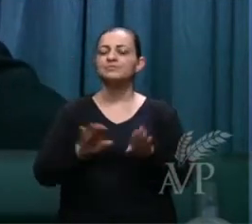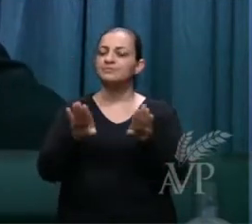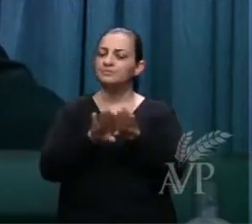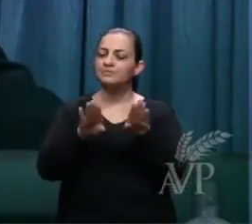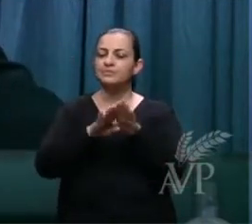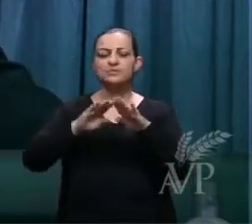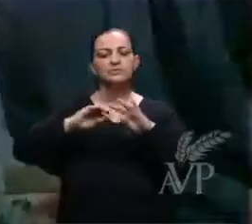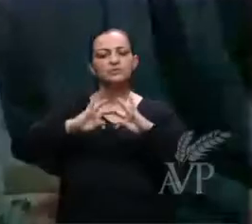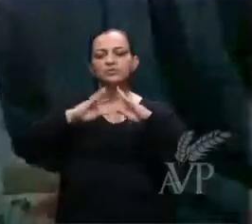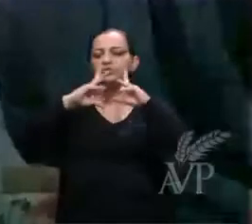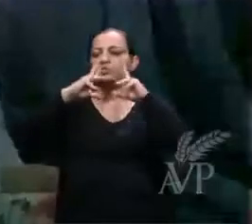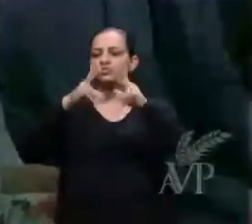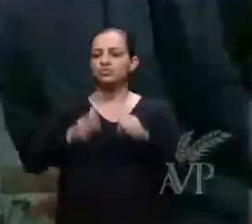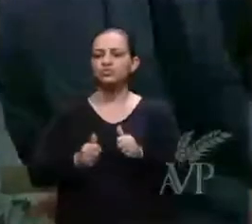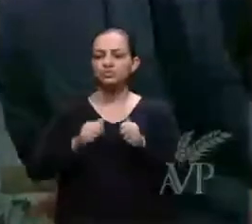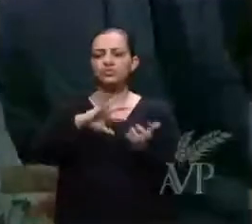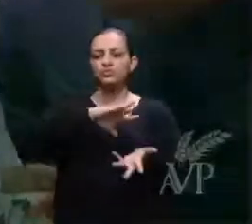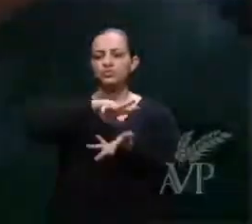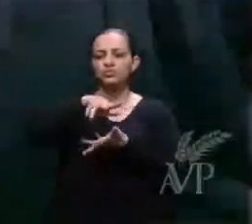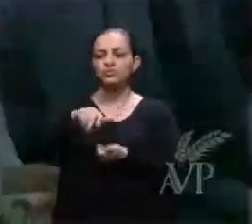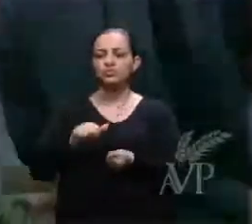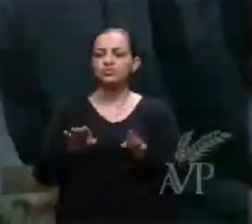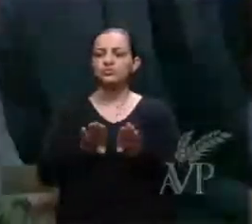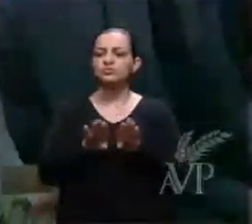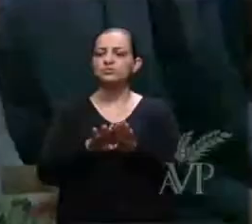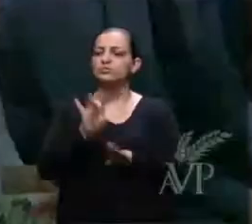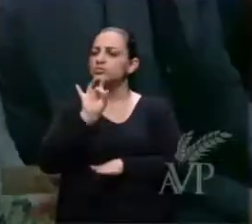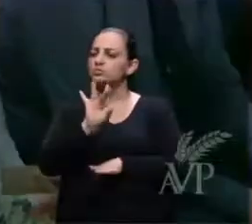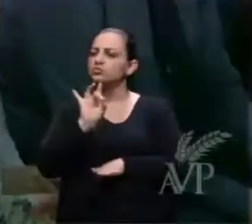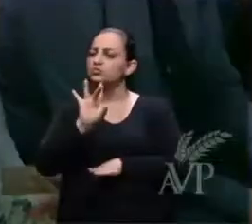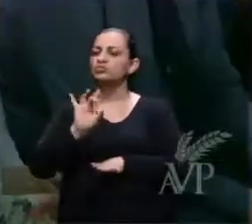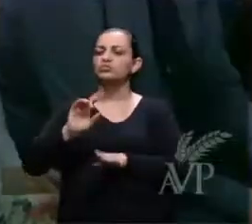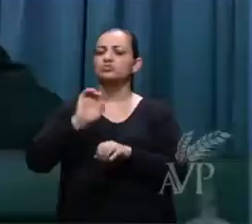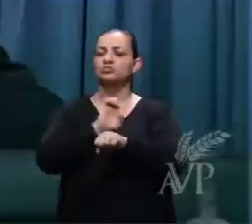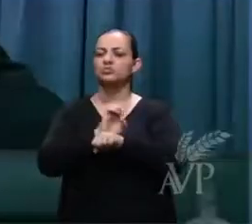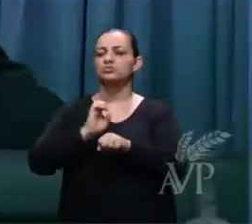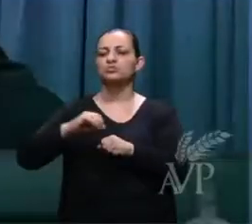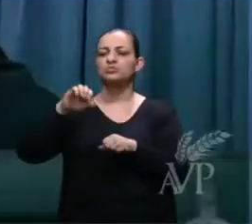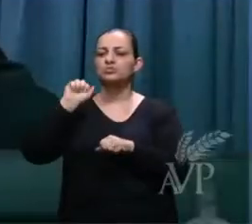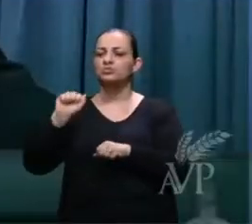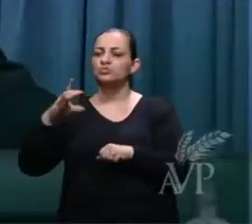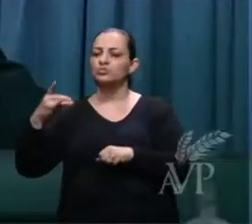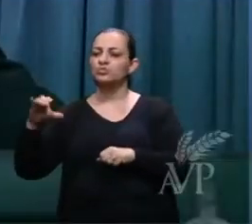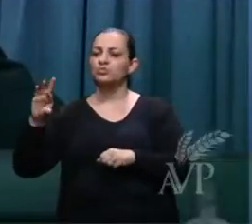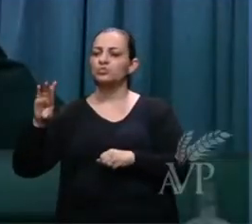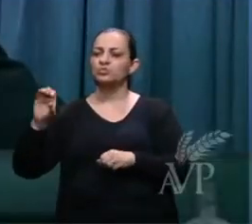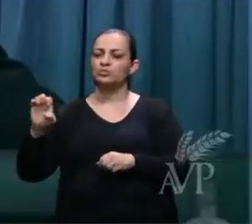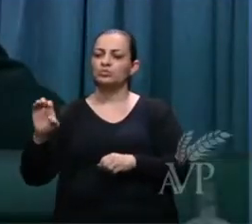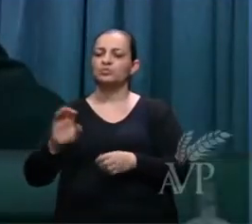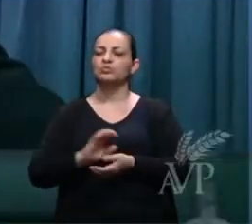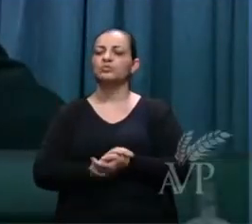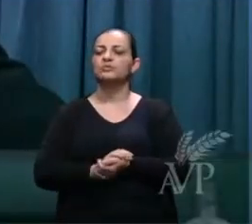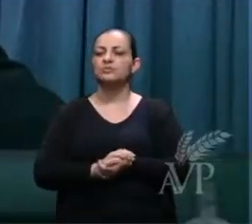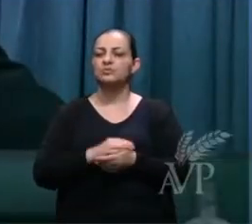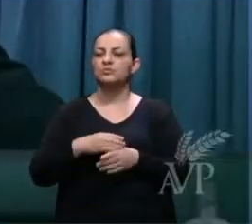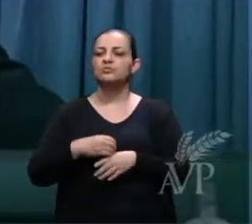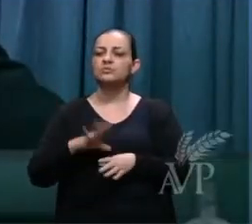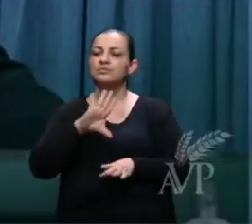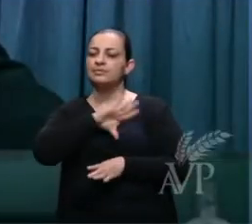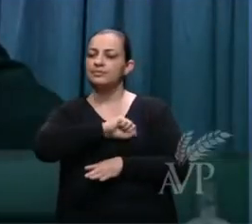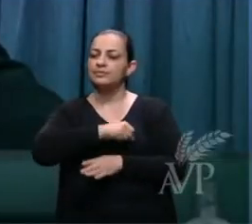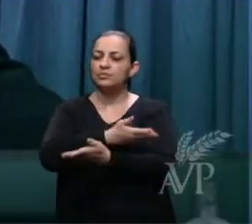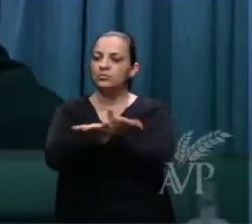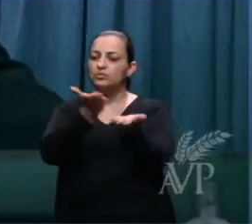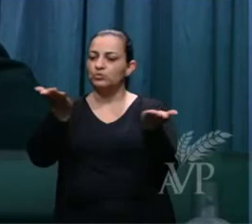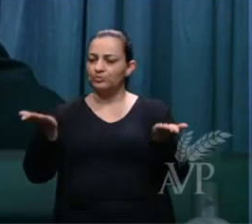por todas as partes, não é certo? Não só do Acre, mas todas as partes. Nós vos amamos.